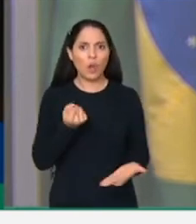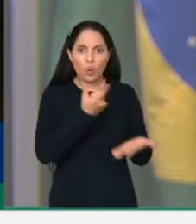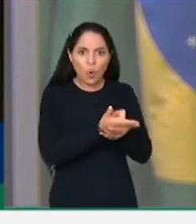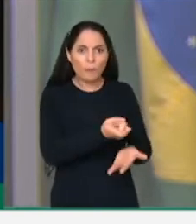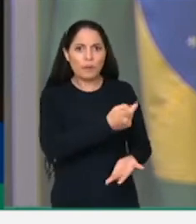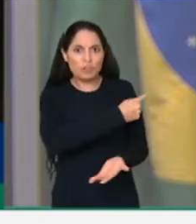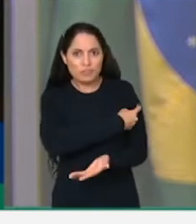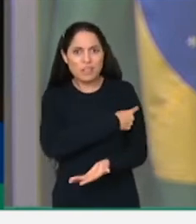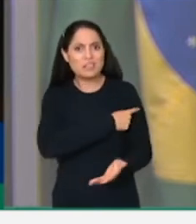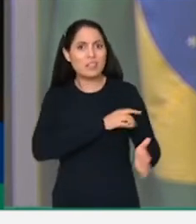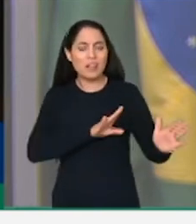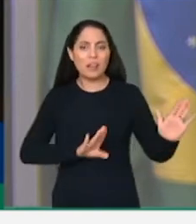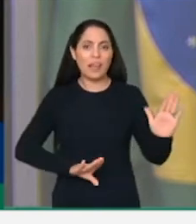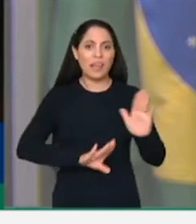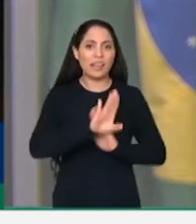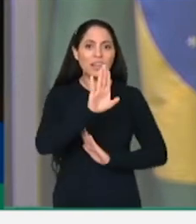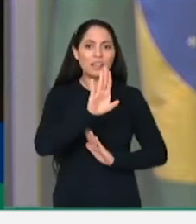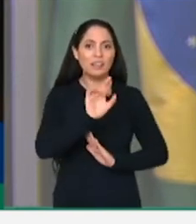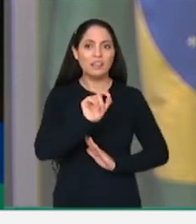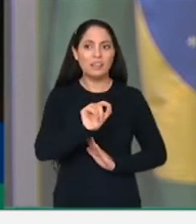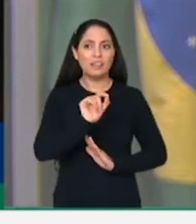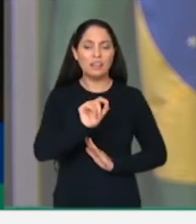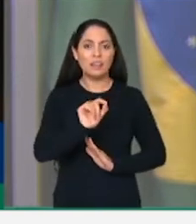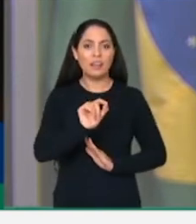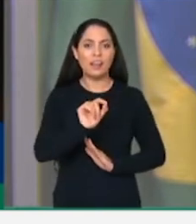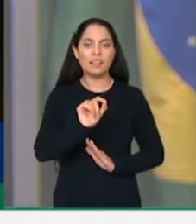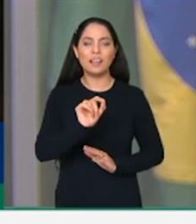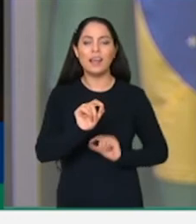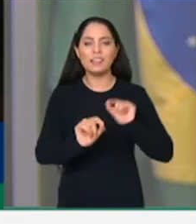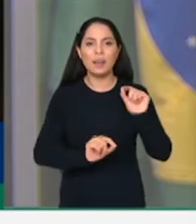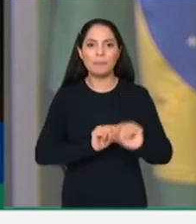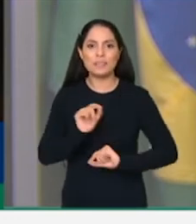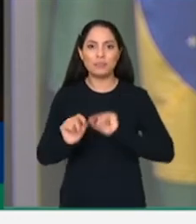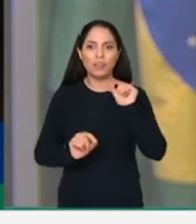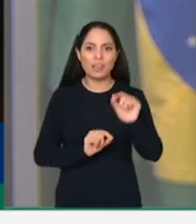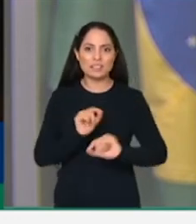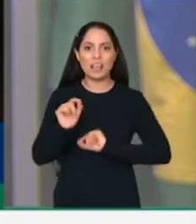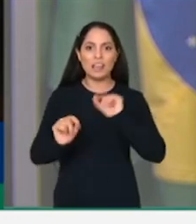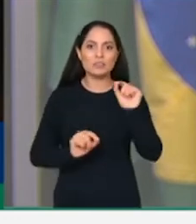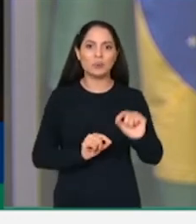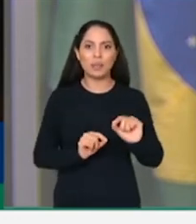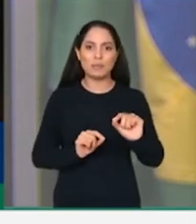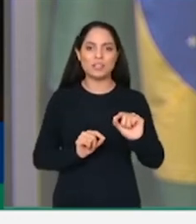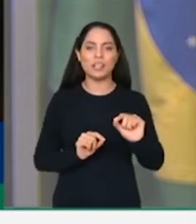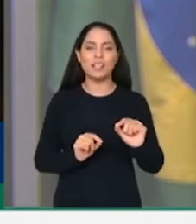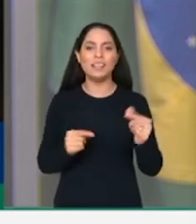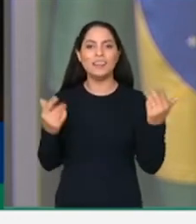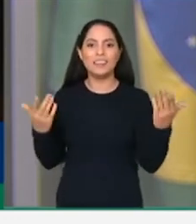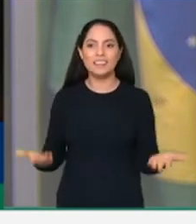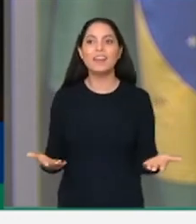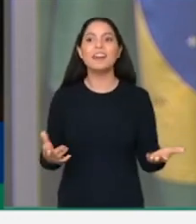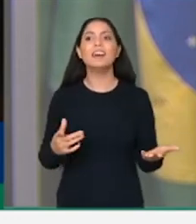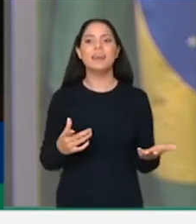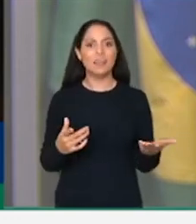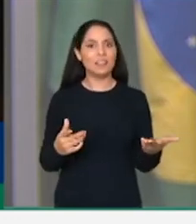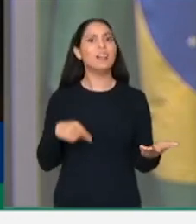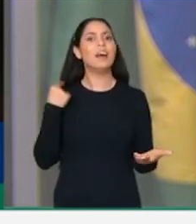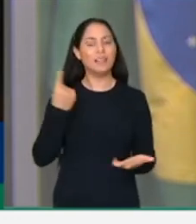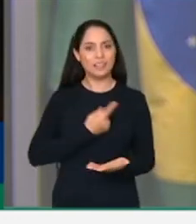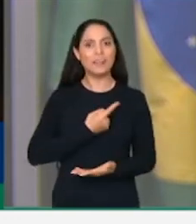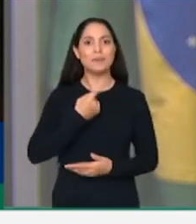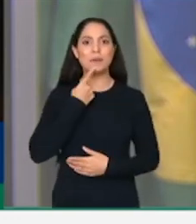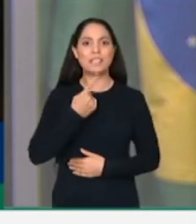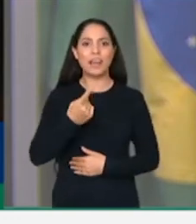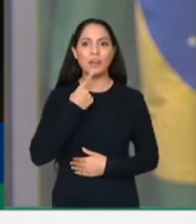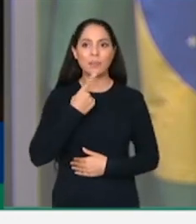Está faltando vacina. Mas o que mais temos visto são governadores e prefeitos, alguns irresponsáveis, criticando o